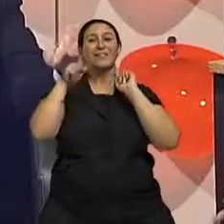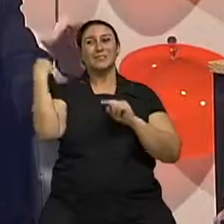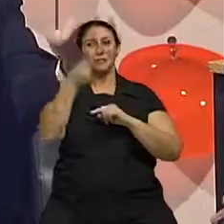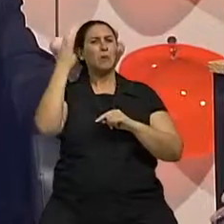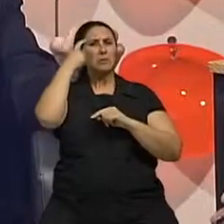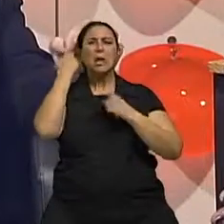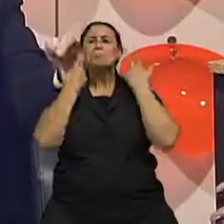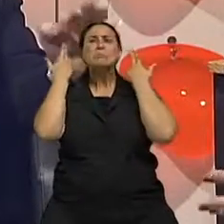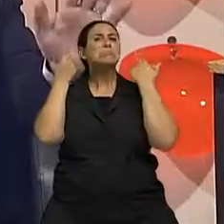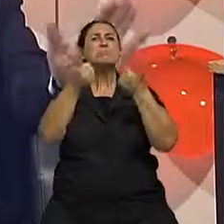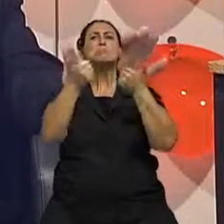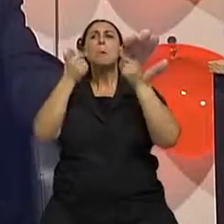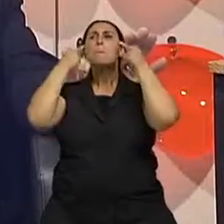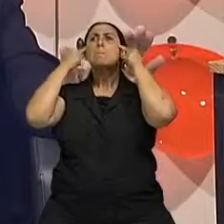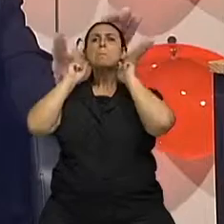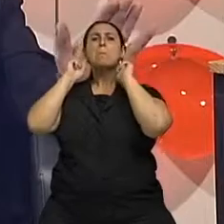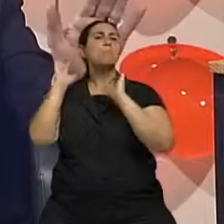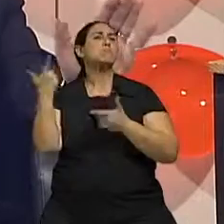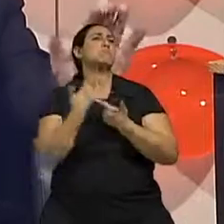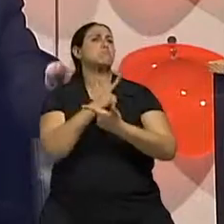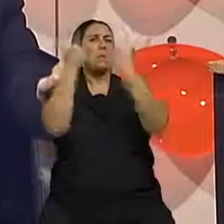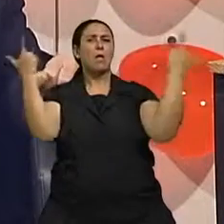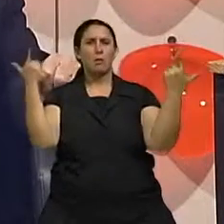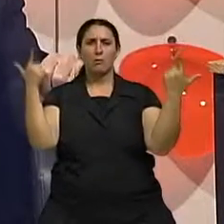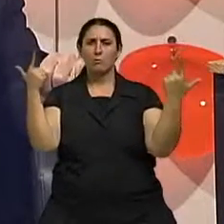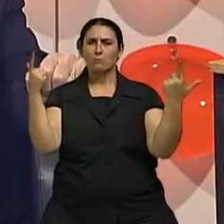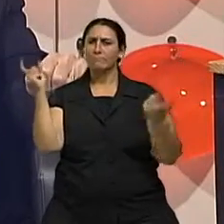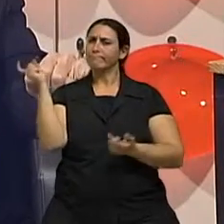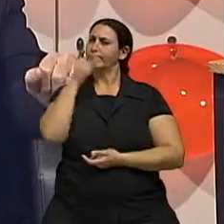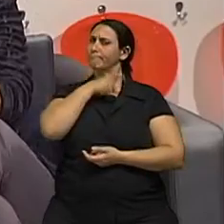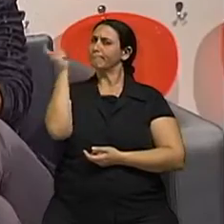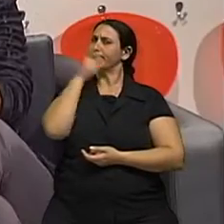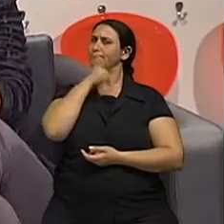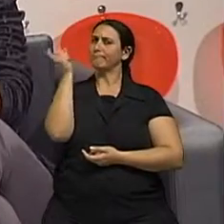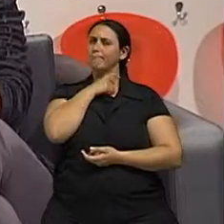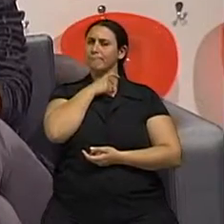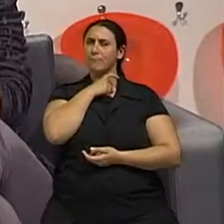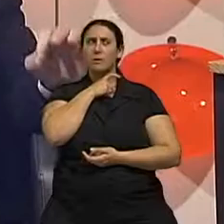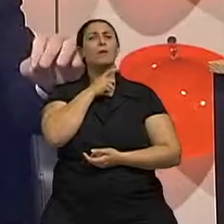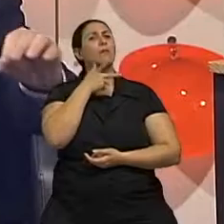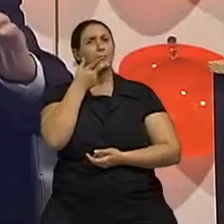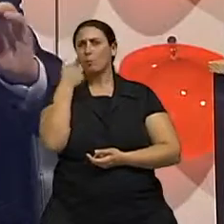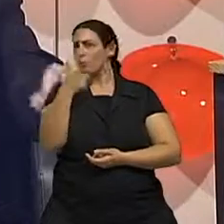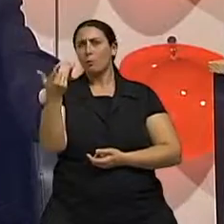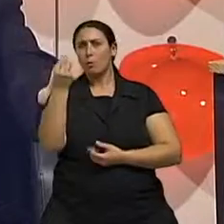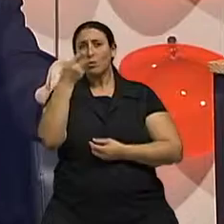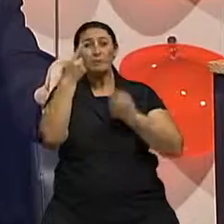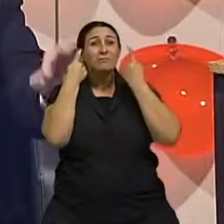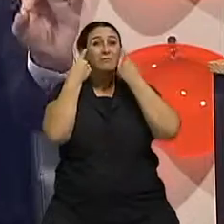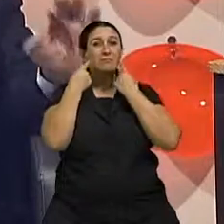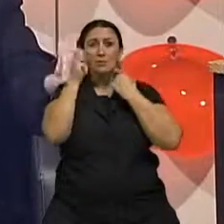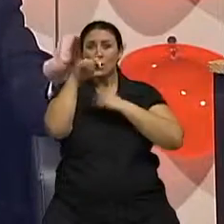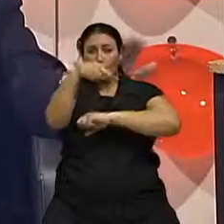sem cicatrizes tem algum comprometimento. Não tem como. Aquela pele fica igualzinha. Se tu fizeres uma incisão numa